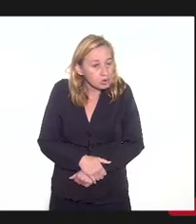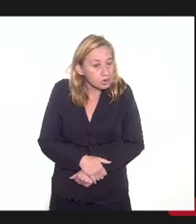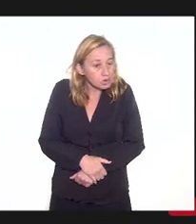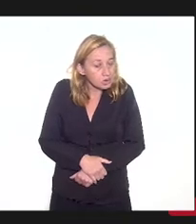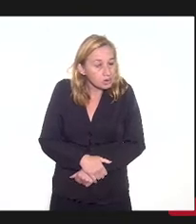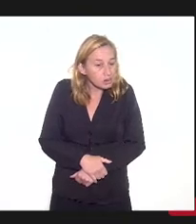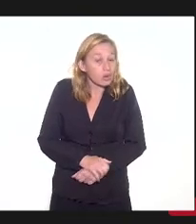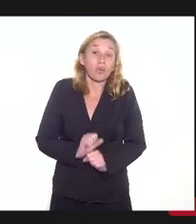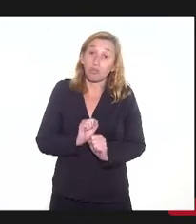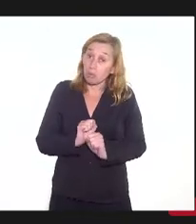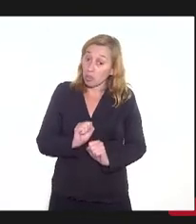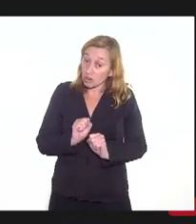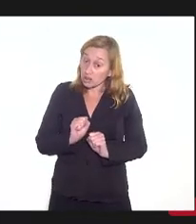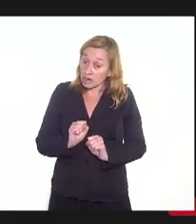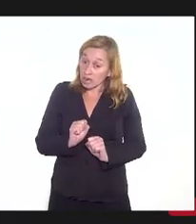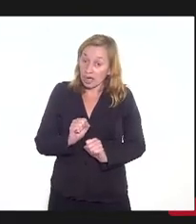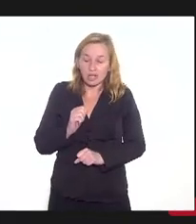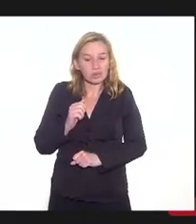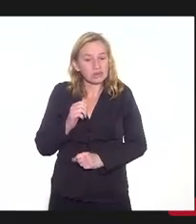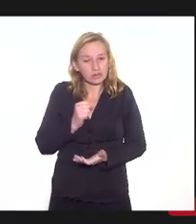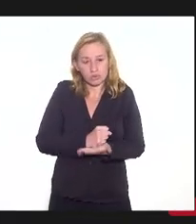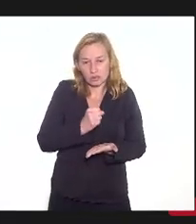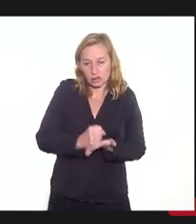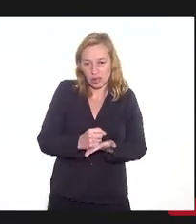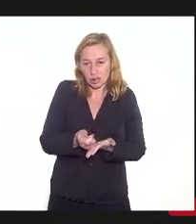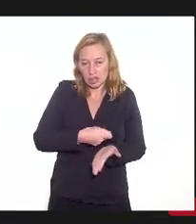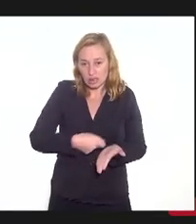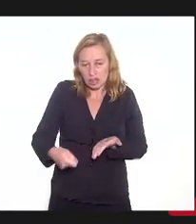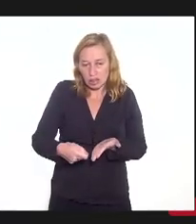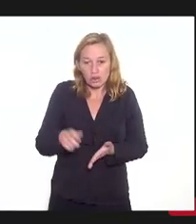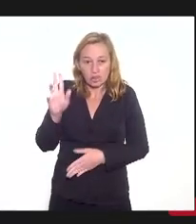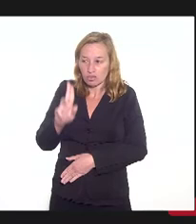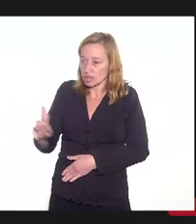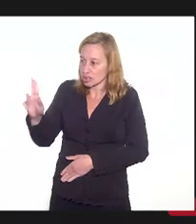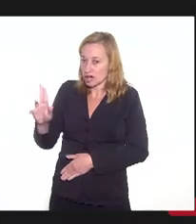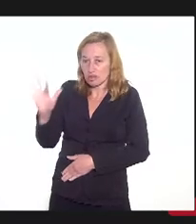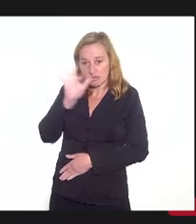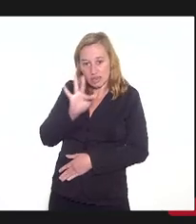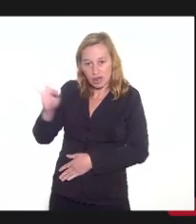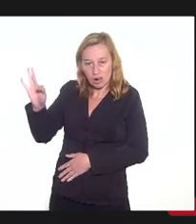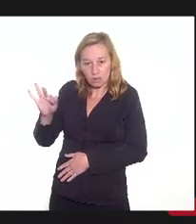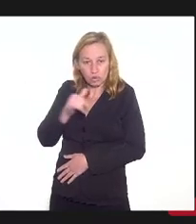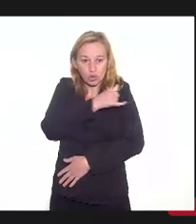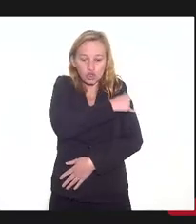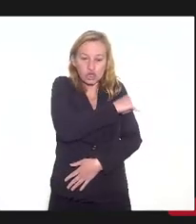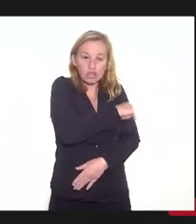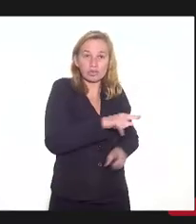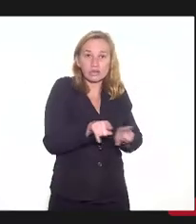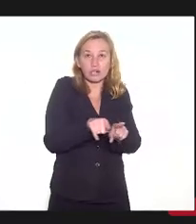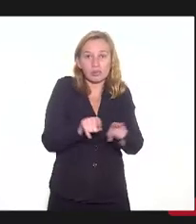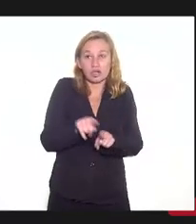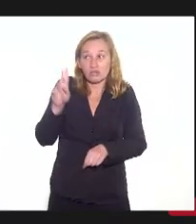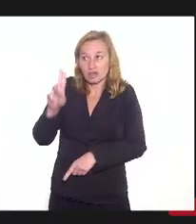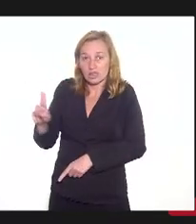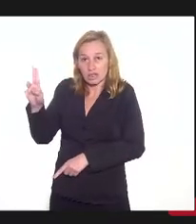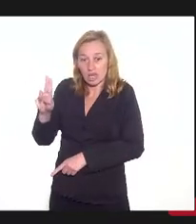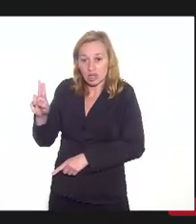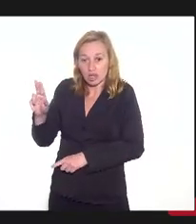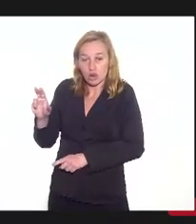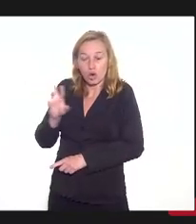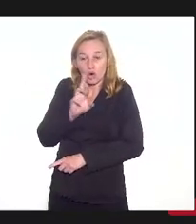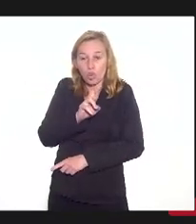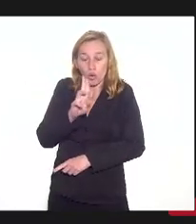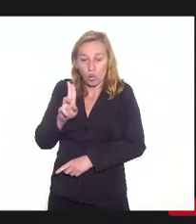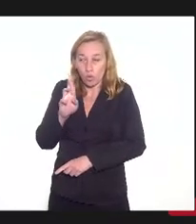poderá vir a ser assinado o contrato com a Universidade Federal do Rio de Janeiro e a Universidade Rural. O